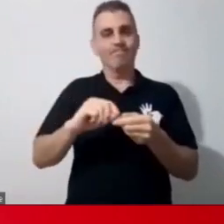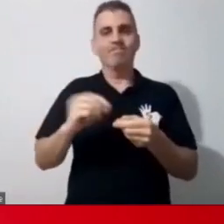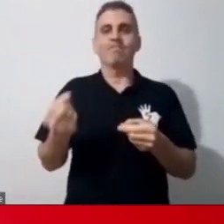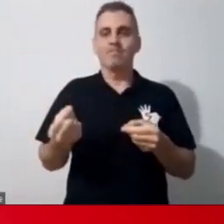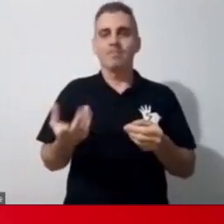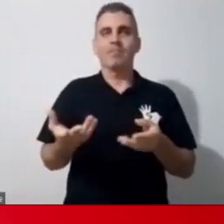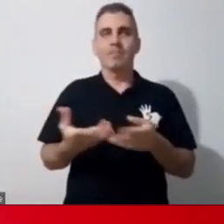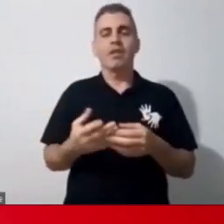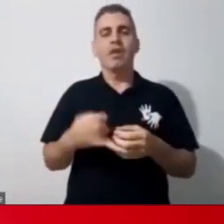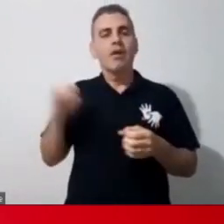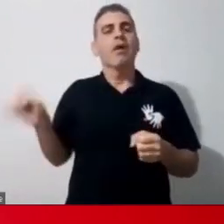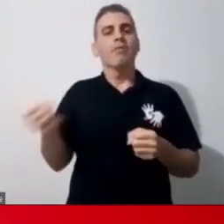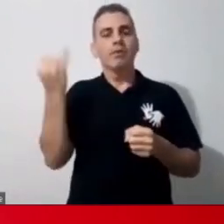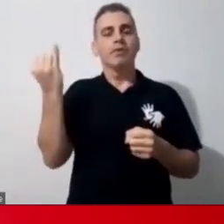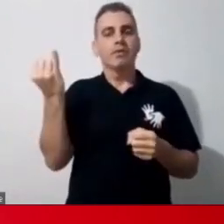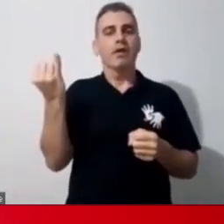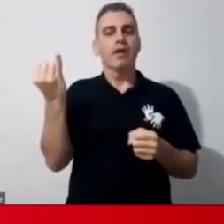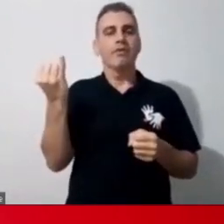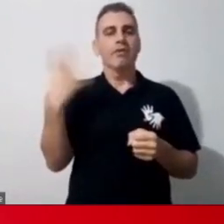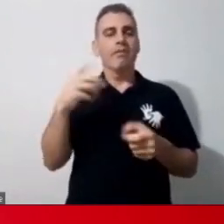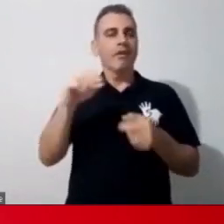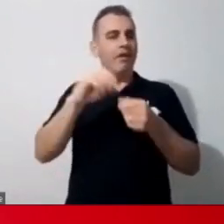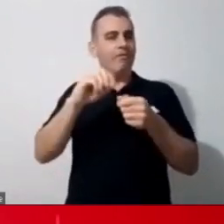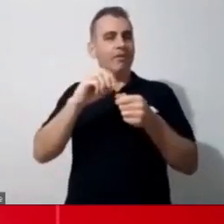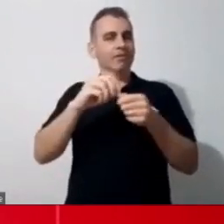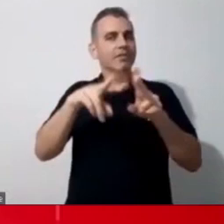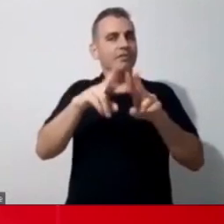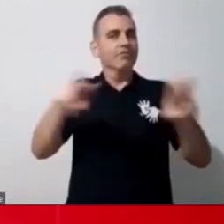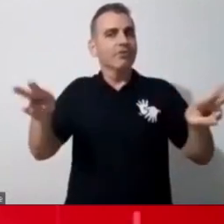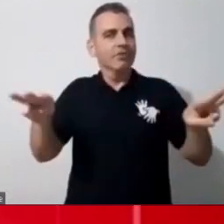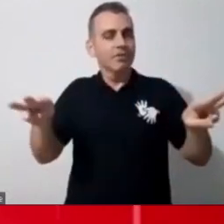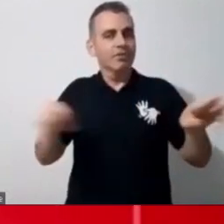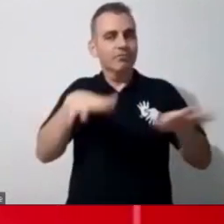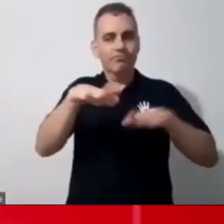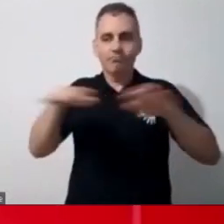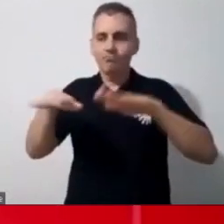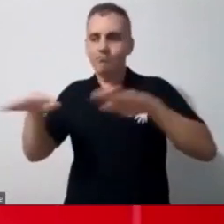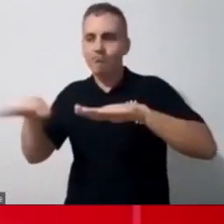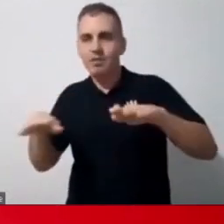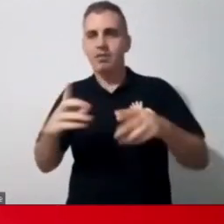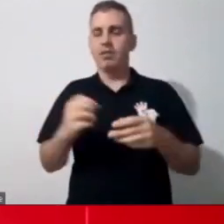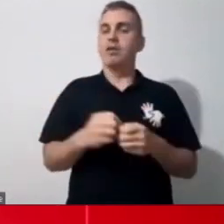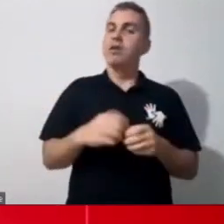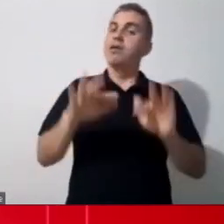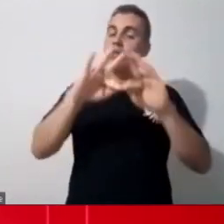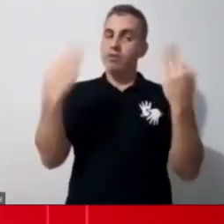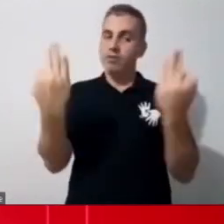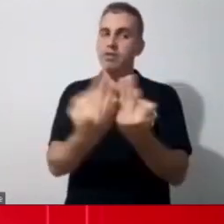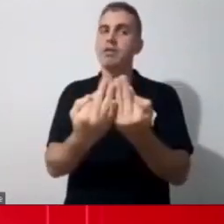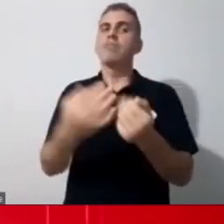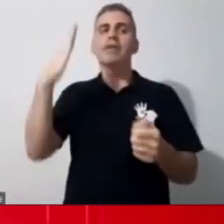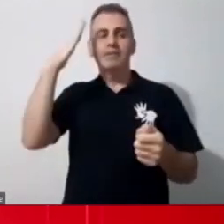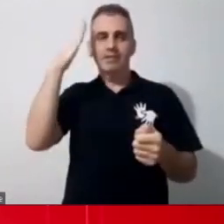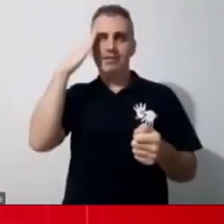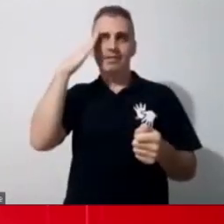explorar esse espaço, explorar aquela família, de forma que não sobrecarregue também, que a gente tem que ter esse